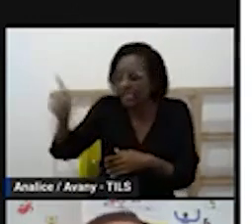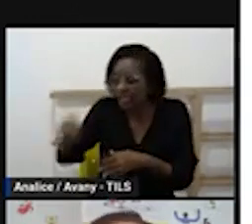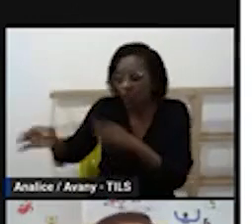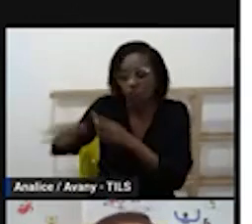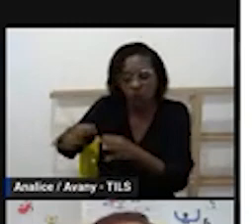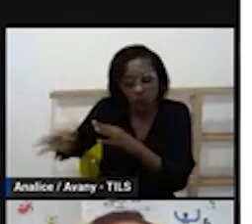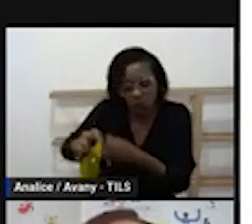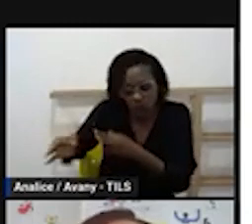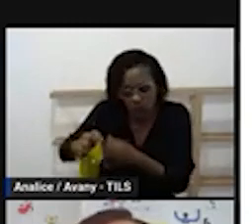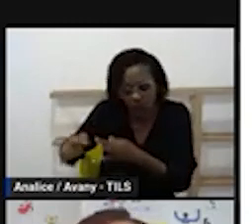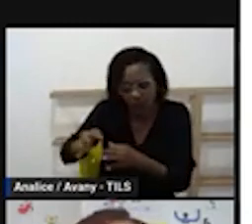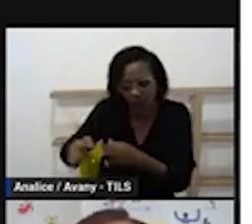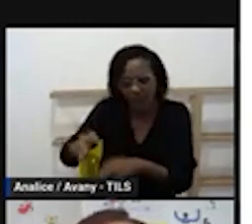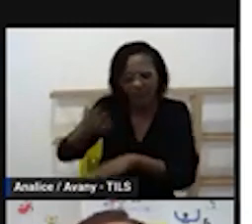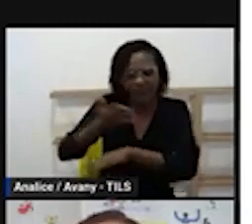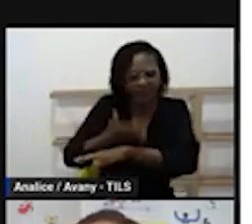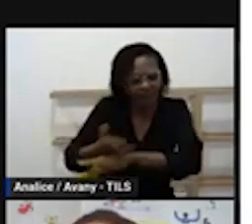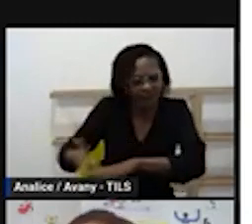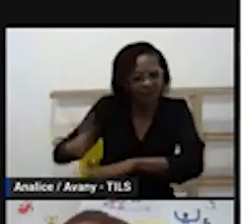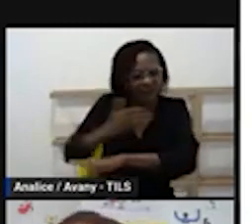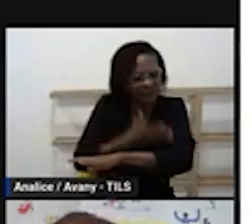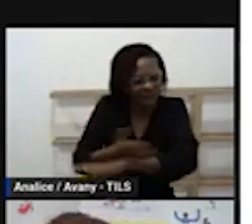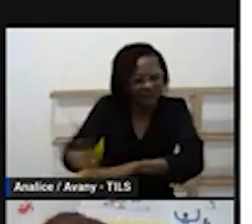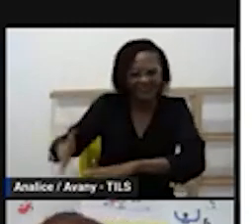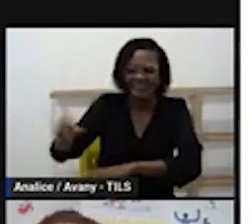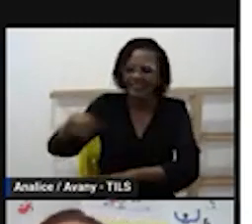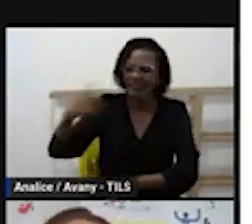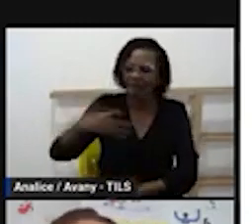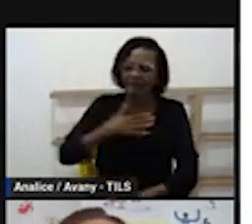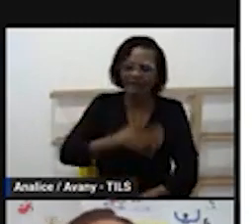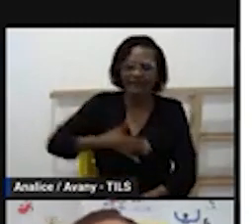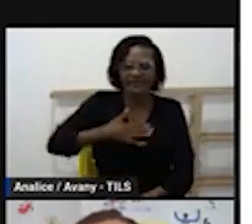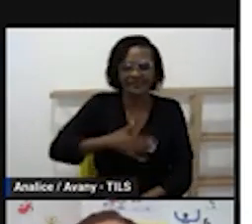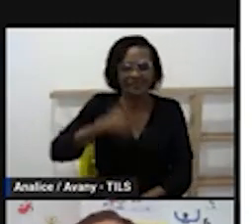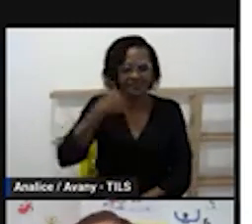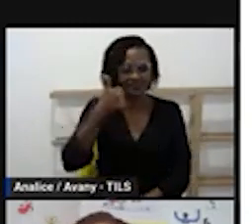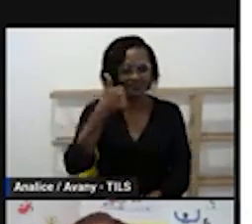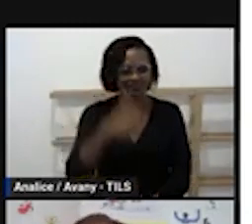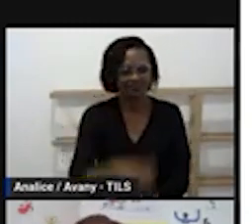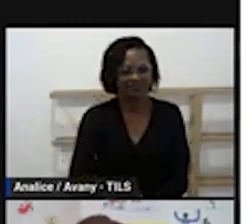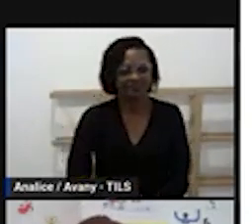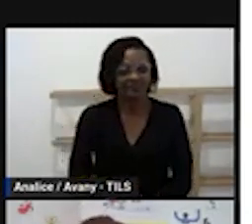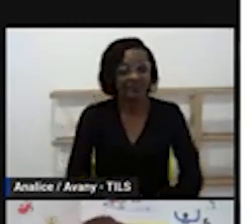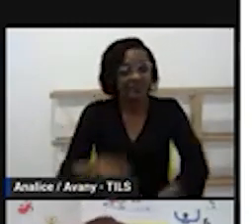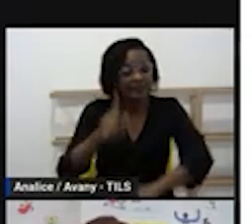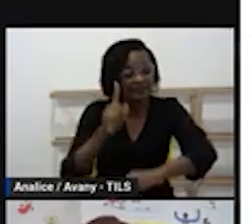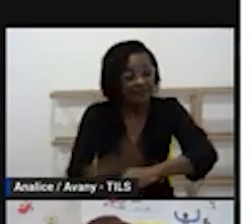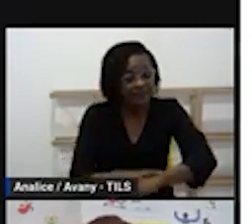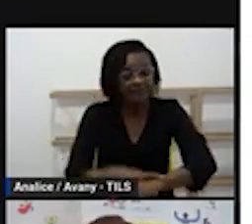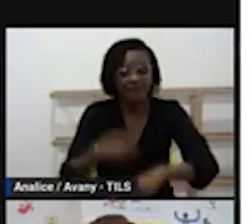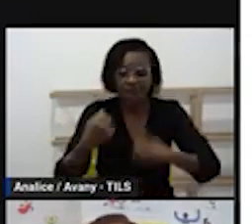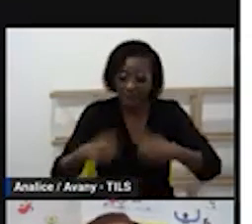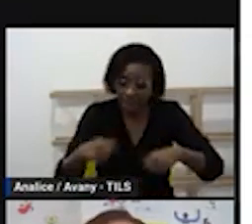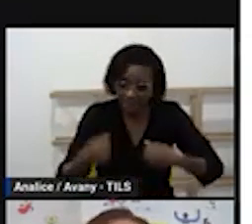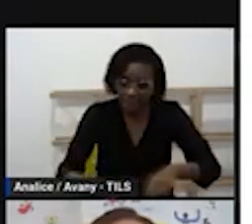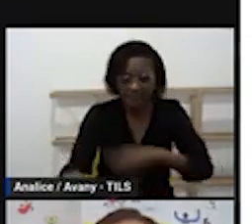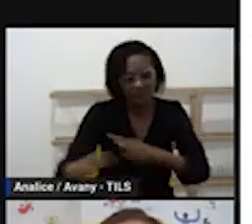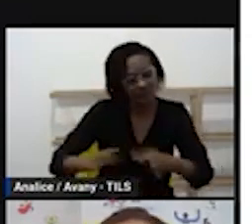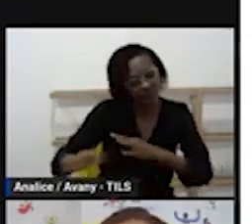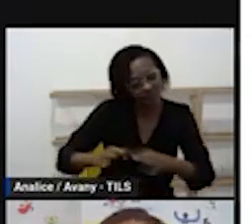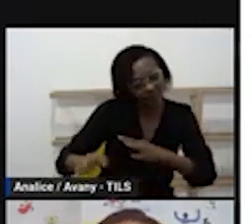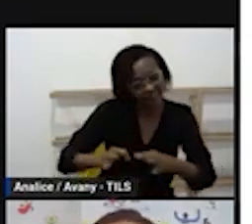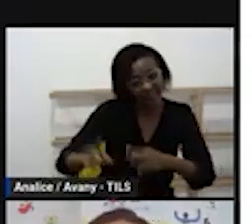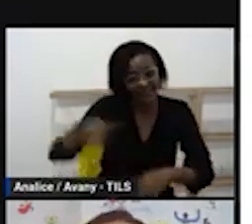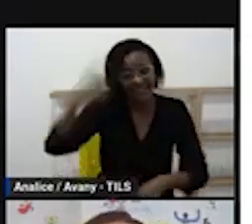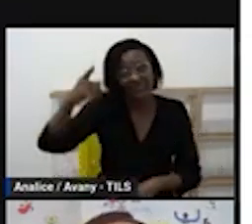Então, a organização, o tempo, e aí vocês falaram aí no chat, né, do tempo que a gente precisa organizar esse tempo pra gente não se